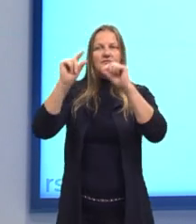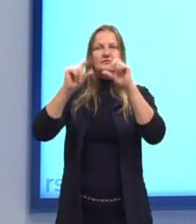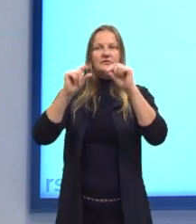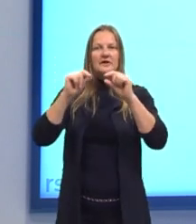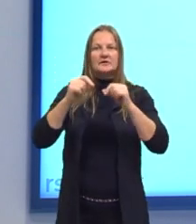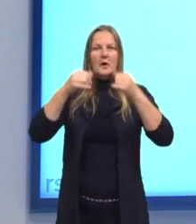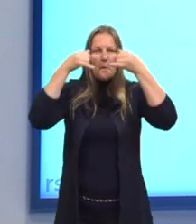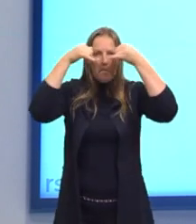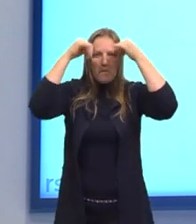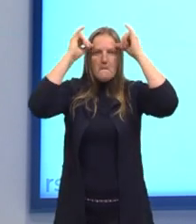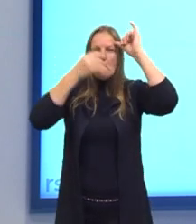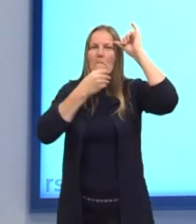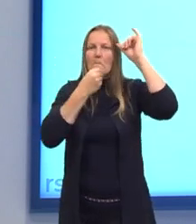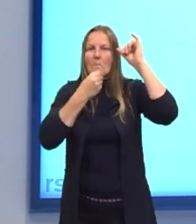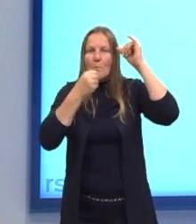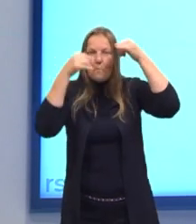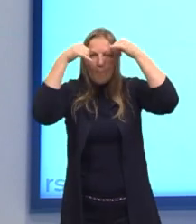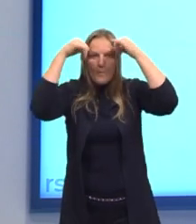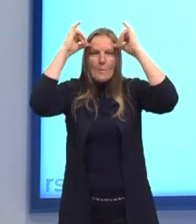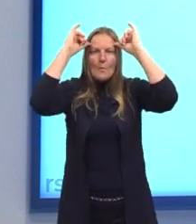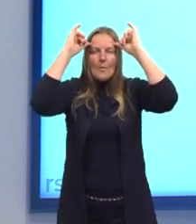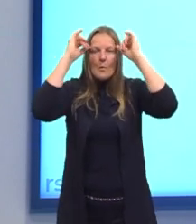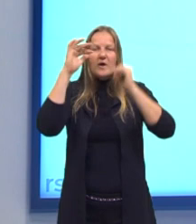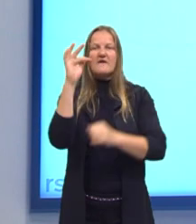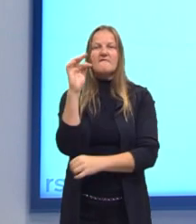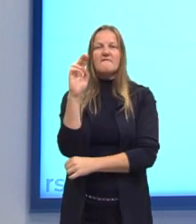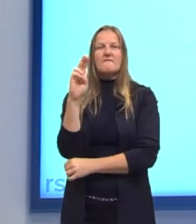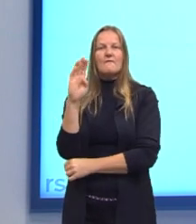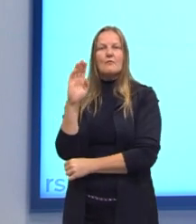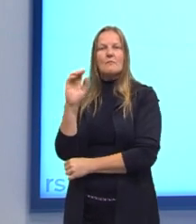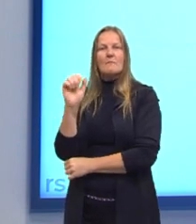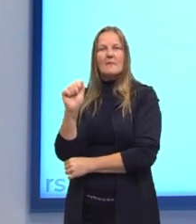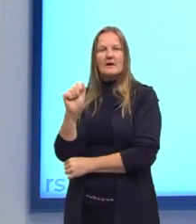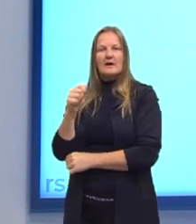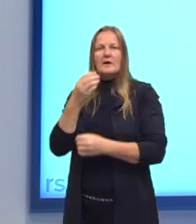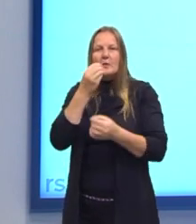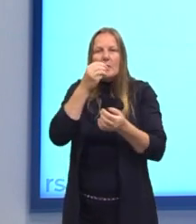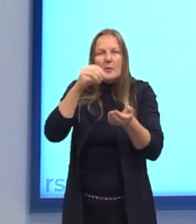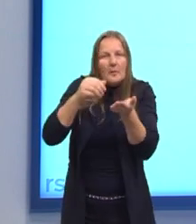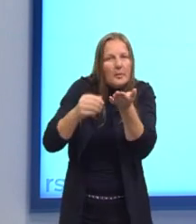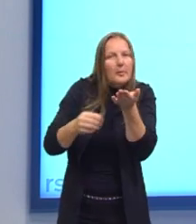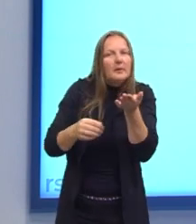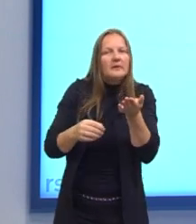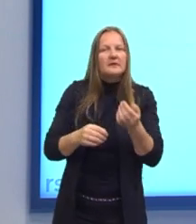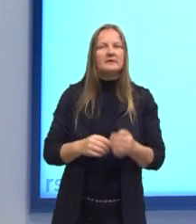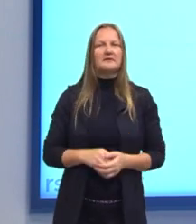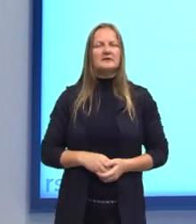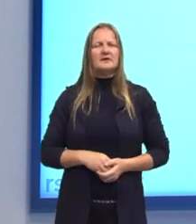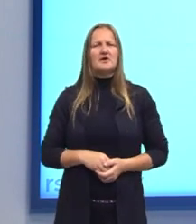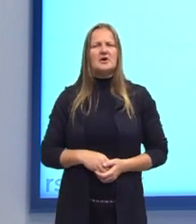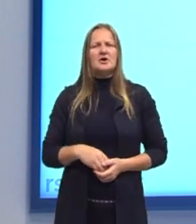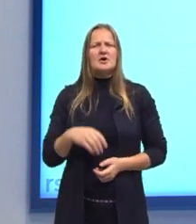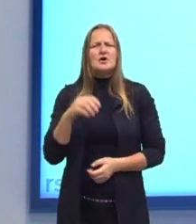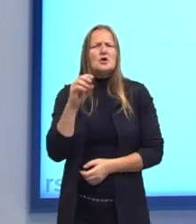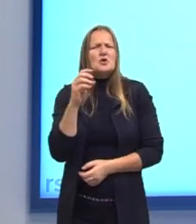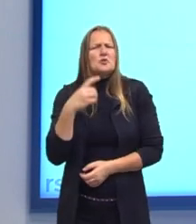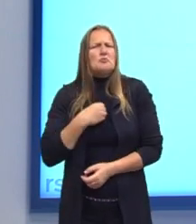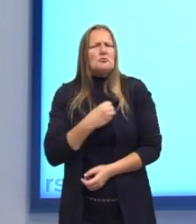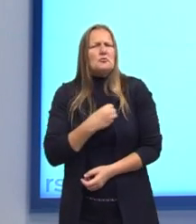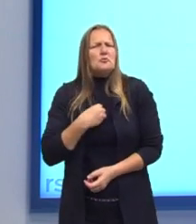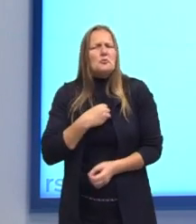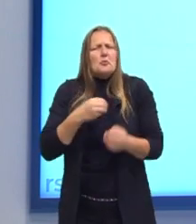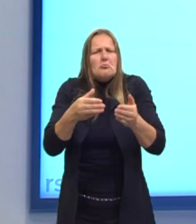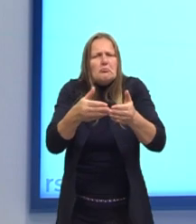É um poema. Vamos ler o que nos diz esse poema. Seu doutor, me dê